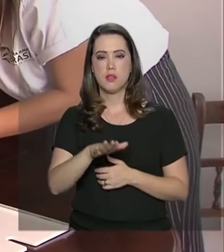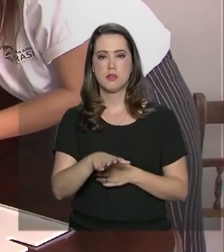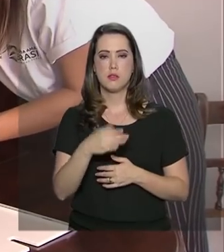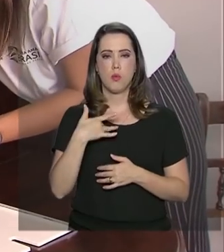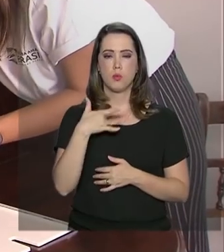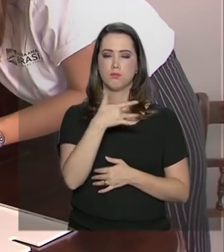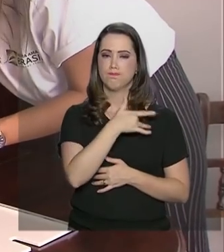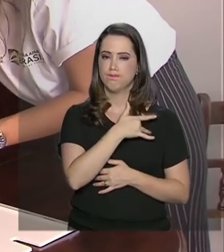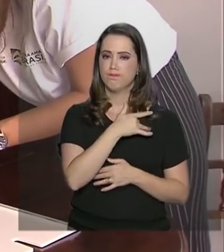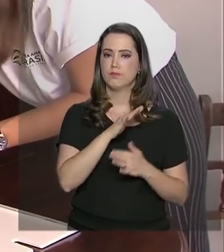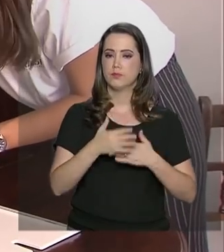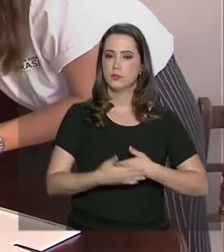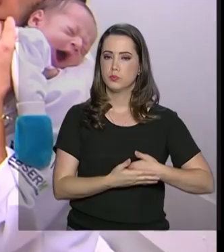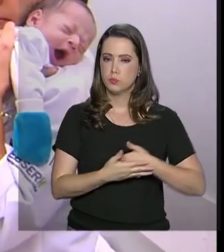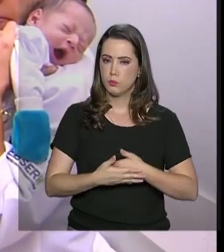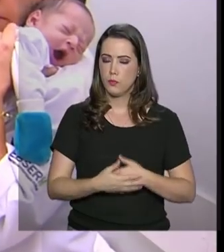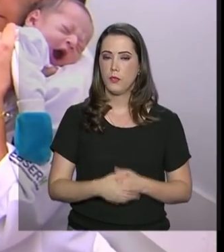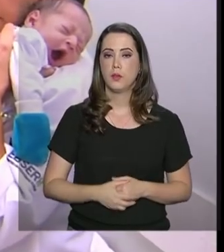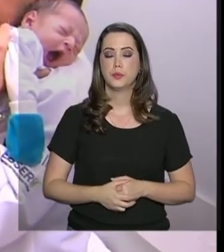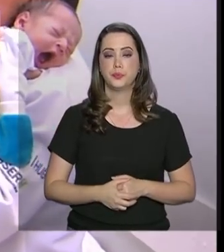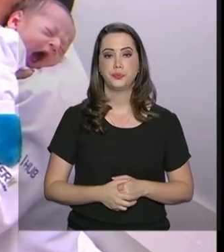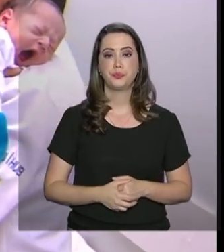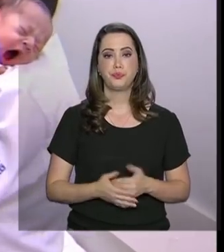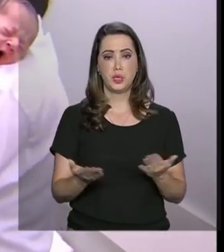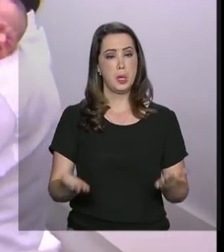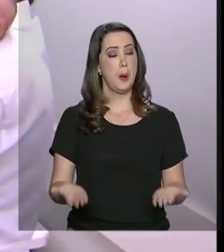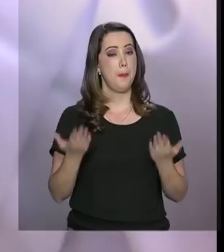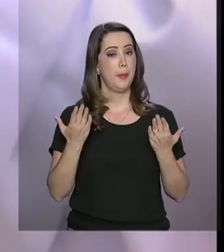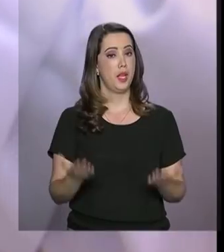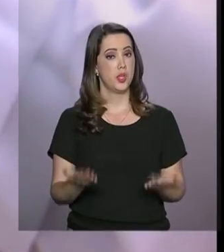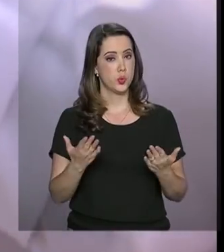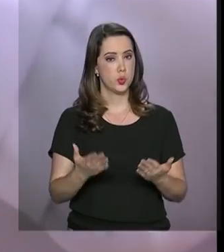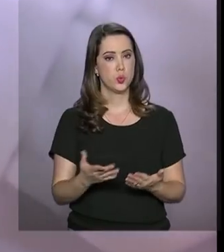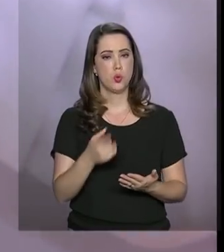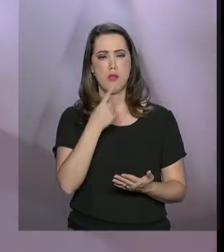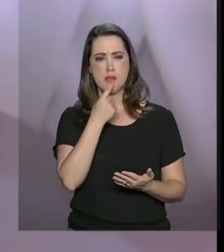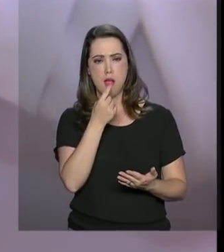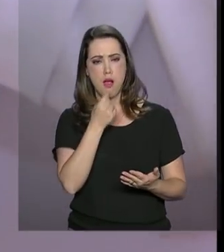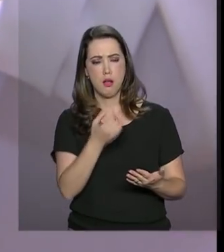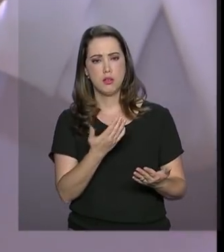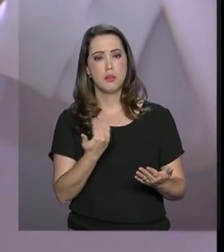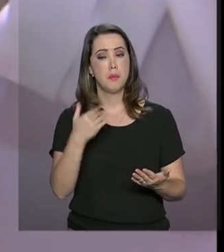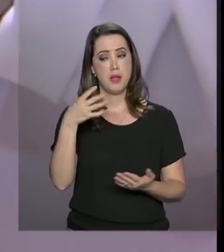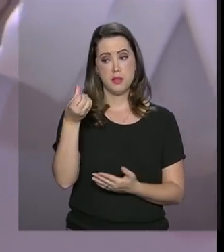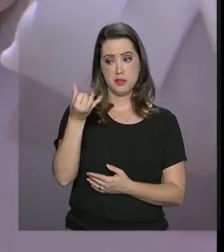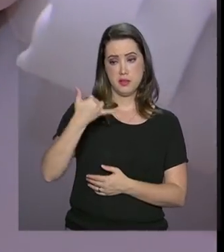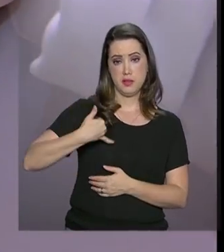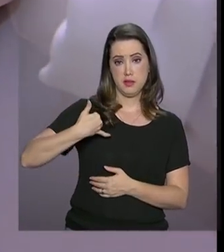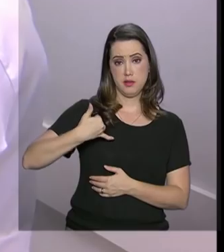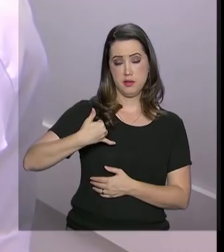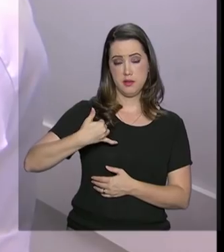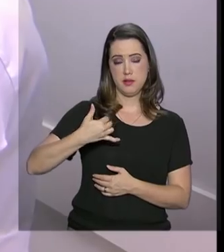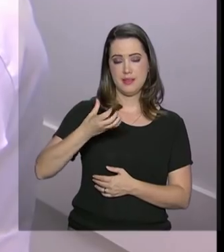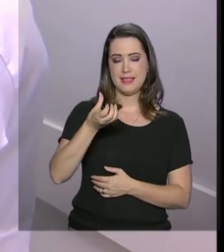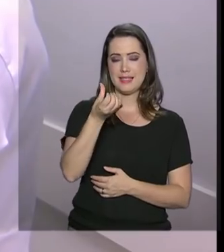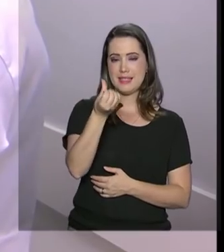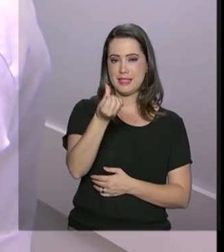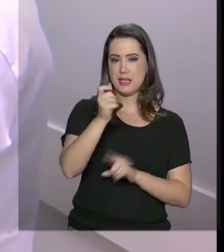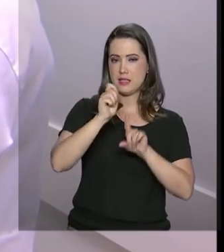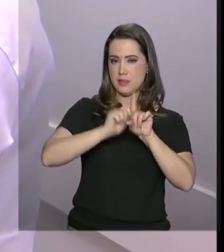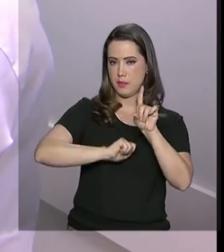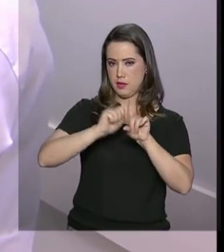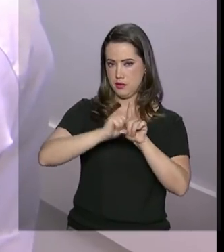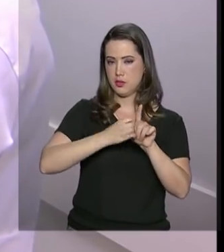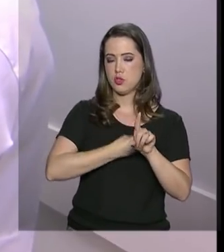anotar o peso e as medidas das crianças, a pesquisa inclui coleta de sangue em participantes com mais de seis meses de vida. A ideia é